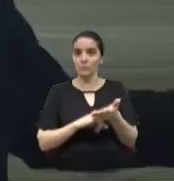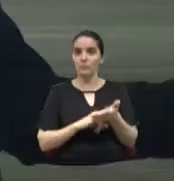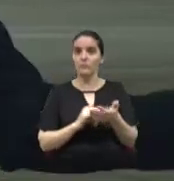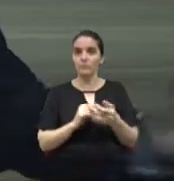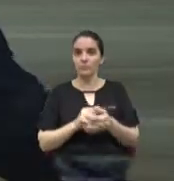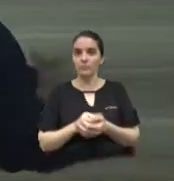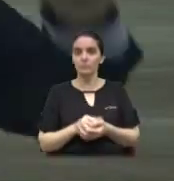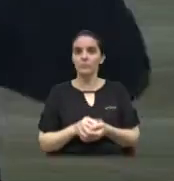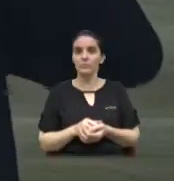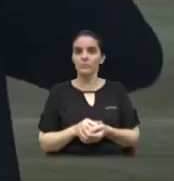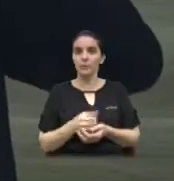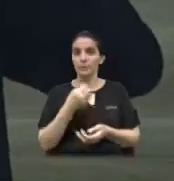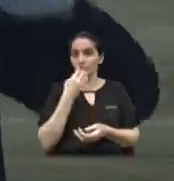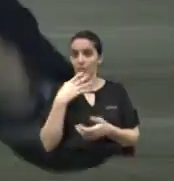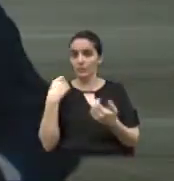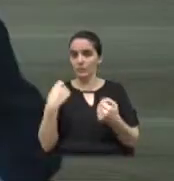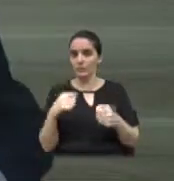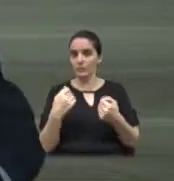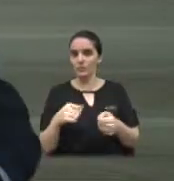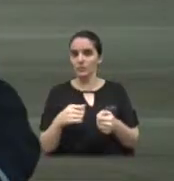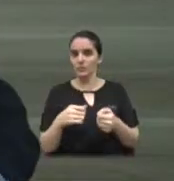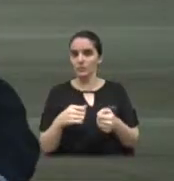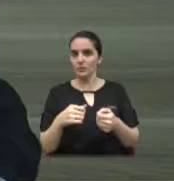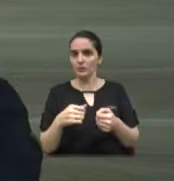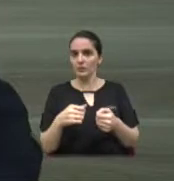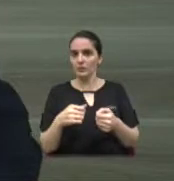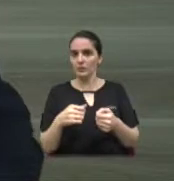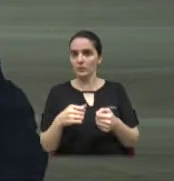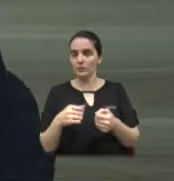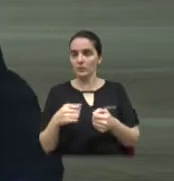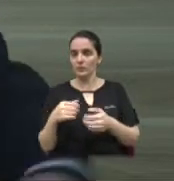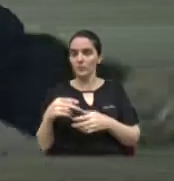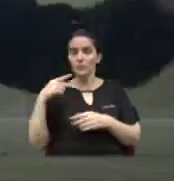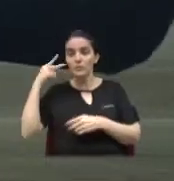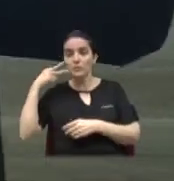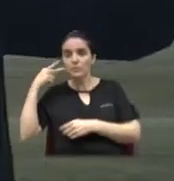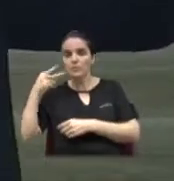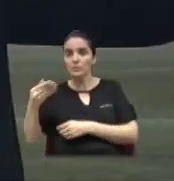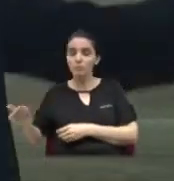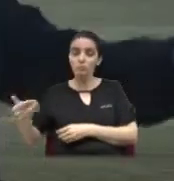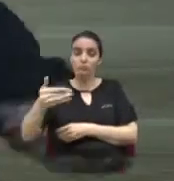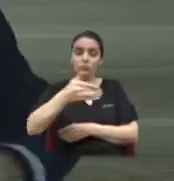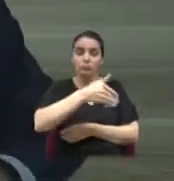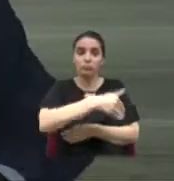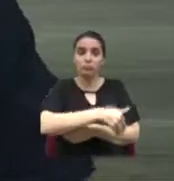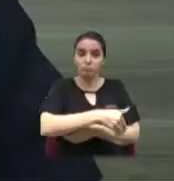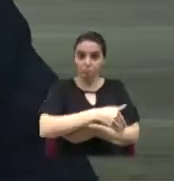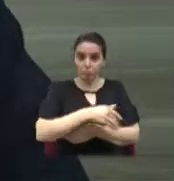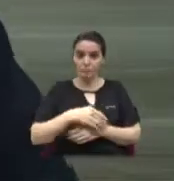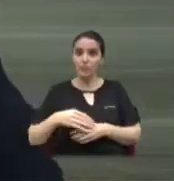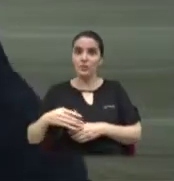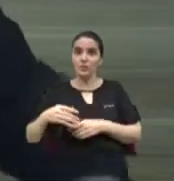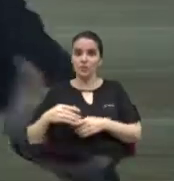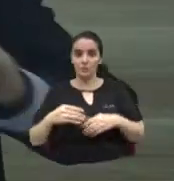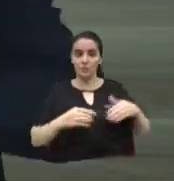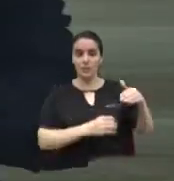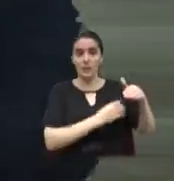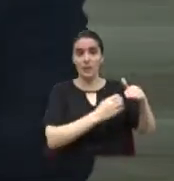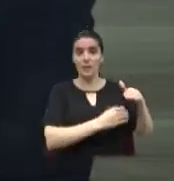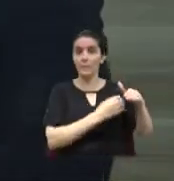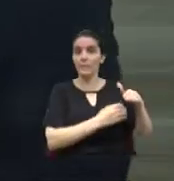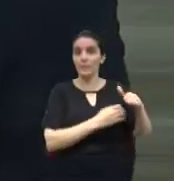seria prudente, presidente, fazer o convite um dia para os vereadores se adentrarem, tentar entrar na empresa, ou